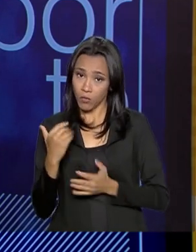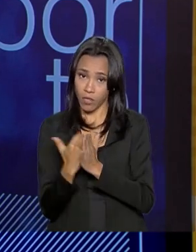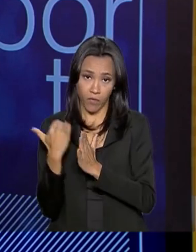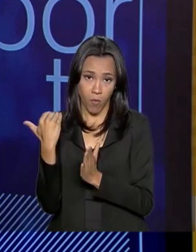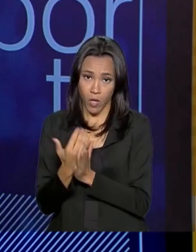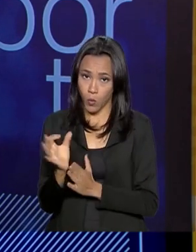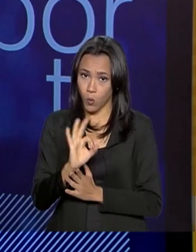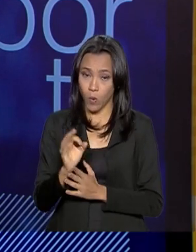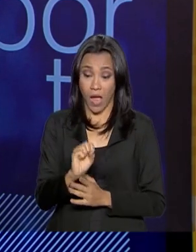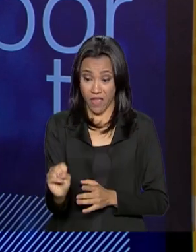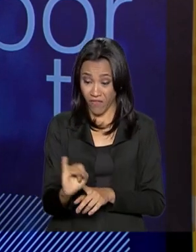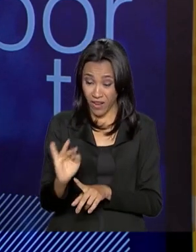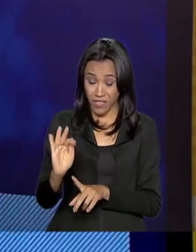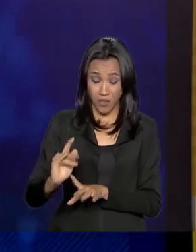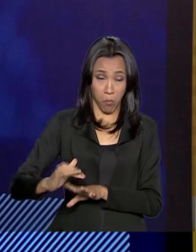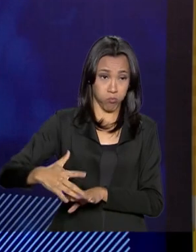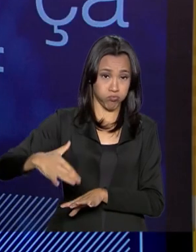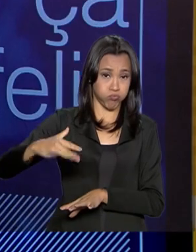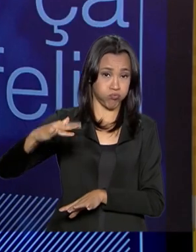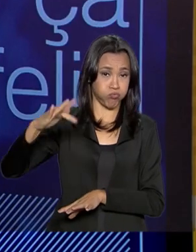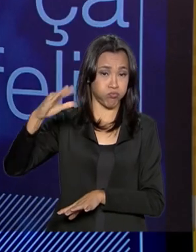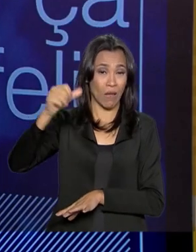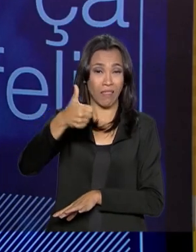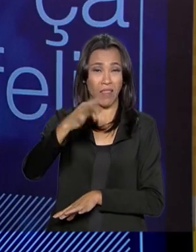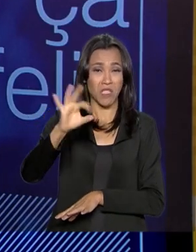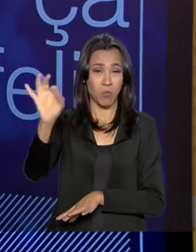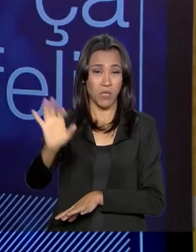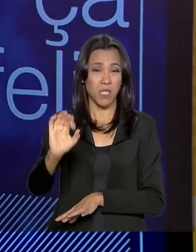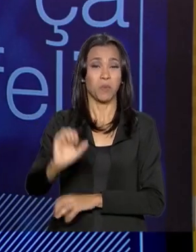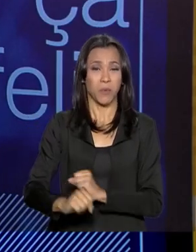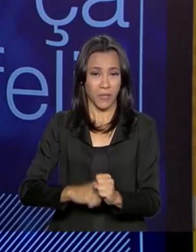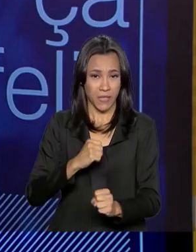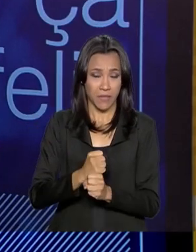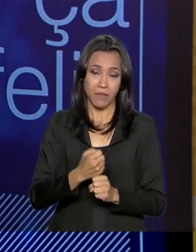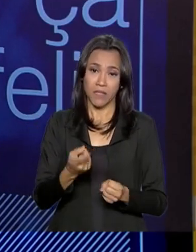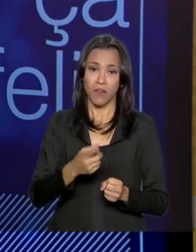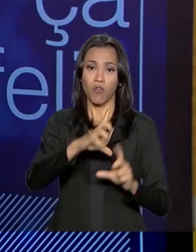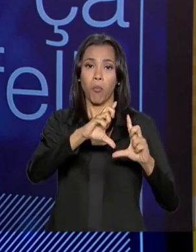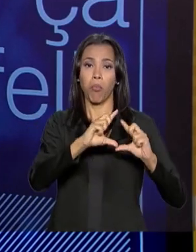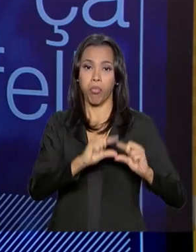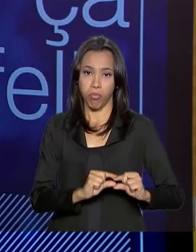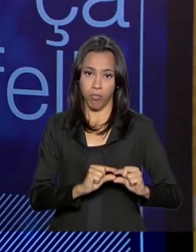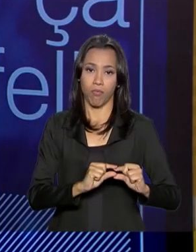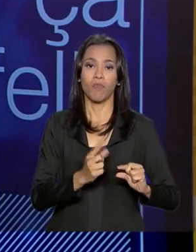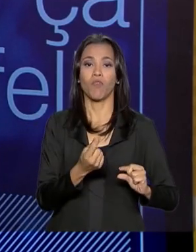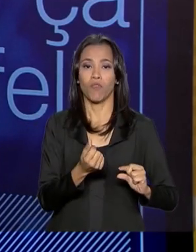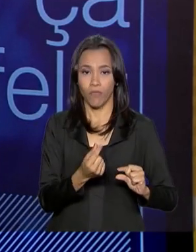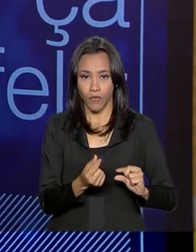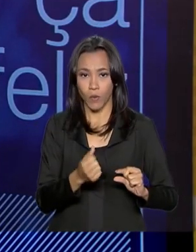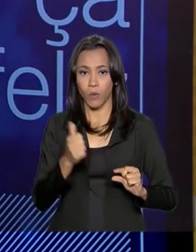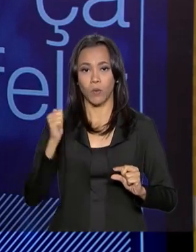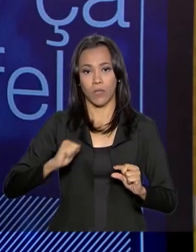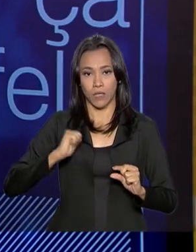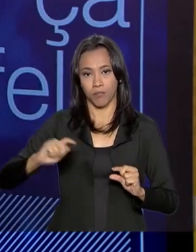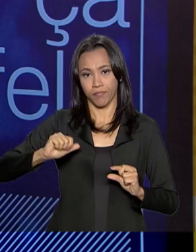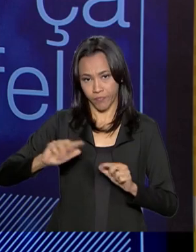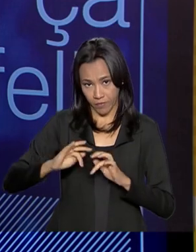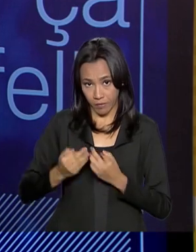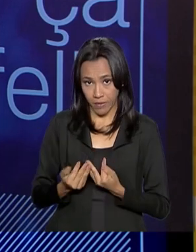inflação explodiu, passou dos 10% ao ano. Então caiu muito o poder aquisitivo. O reajuste dos dados,